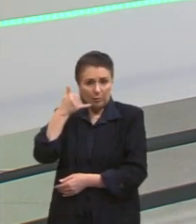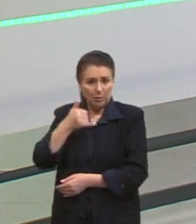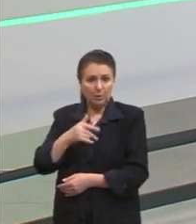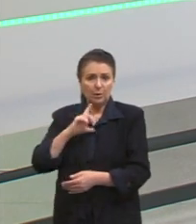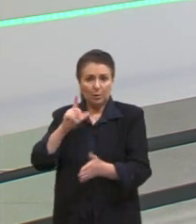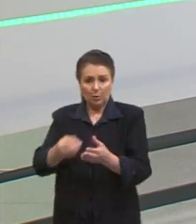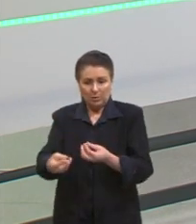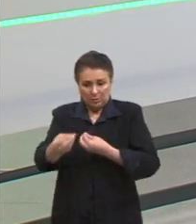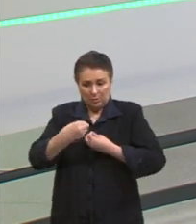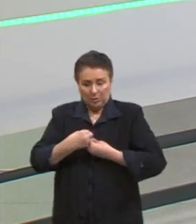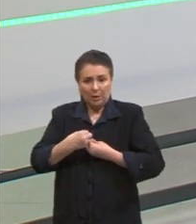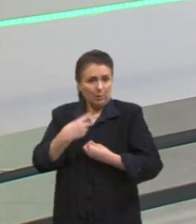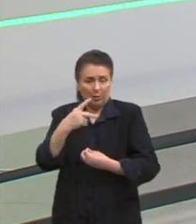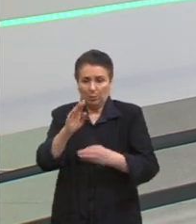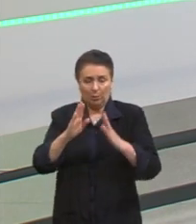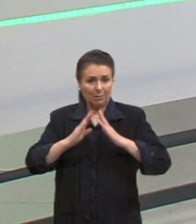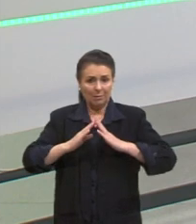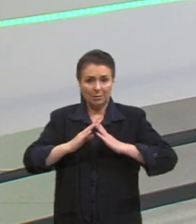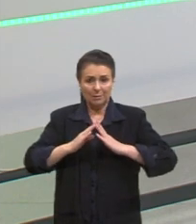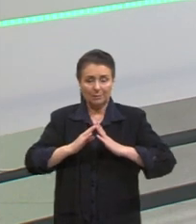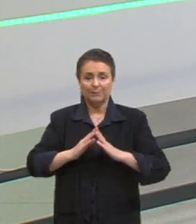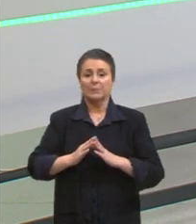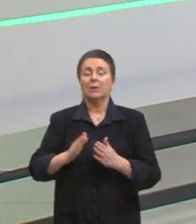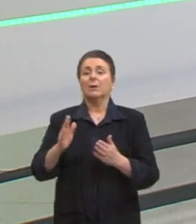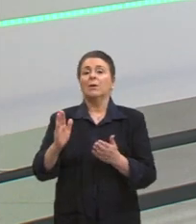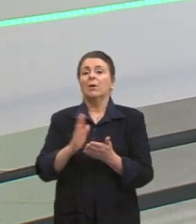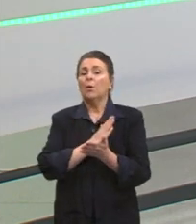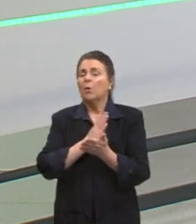E aí o que acontece? Alguns países, países